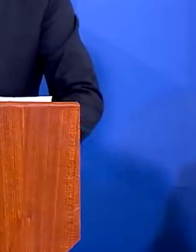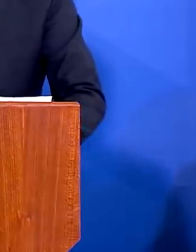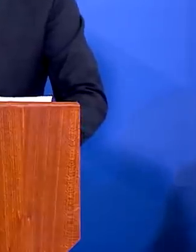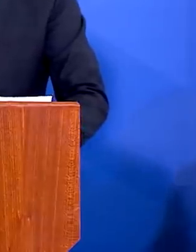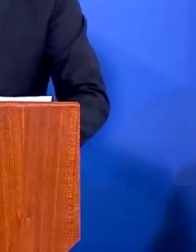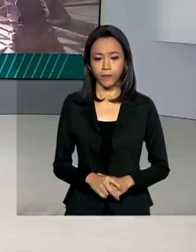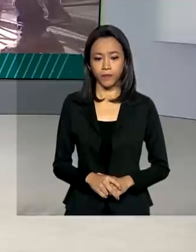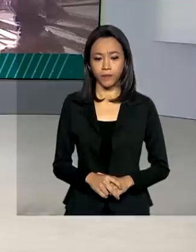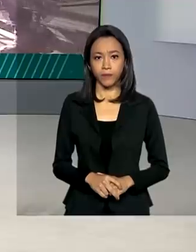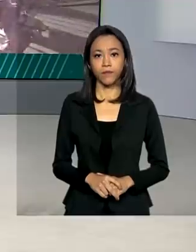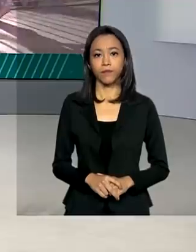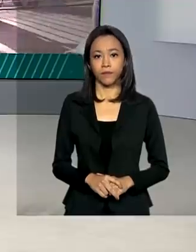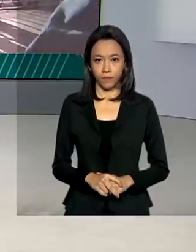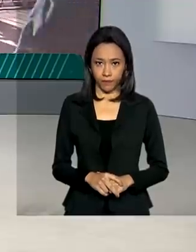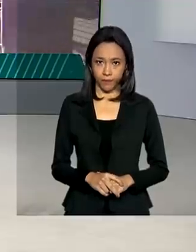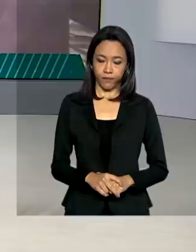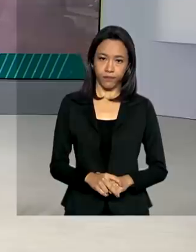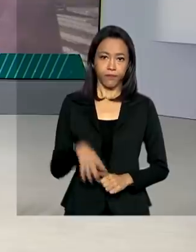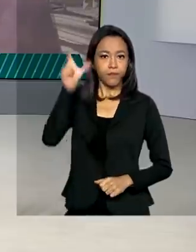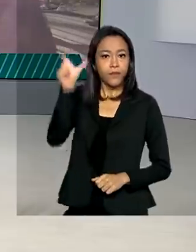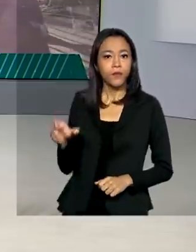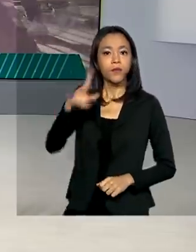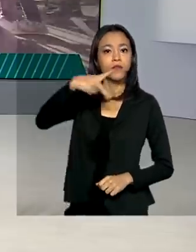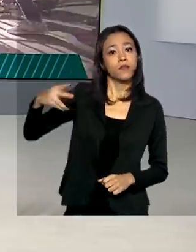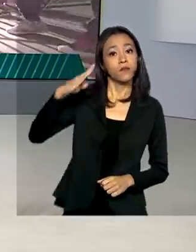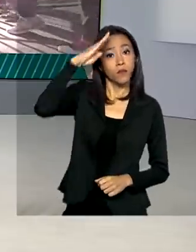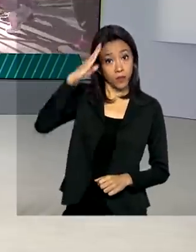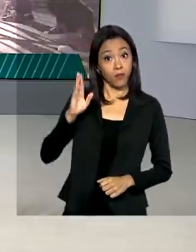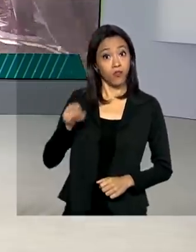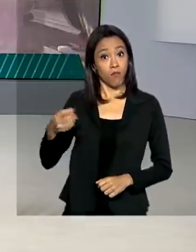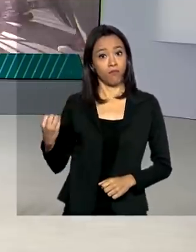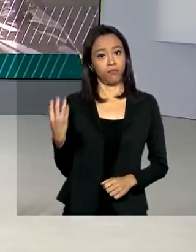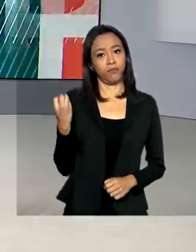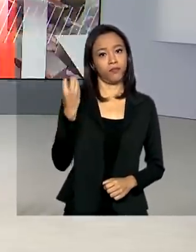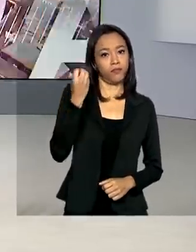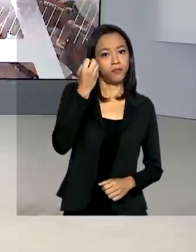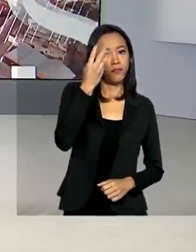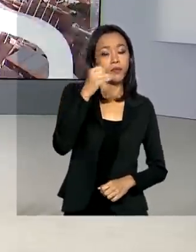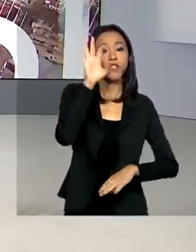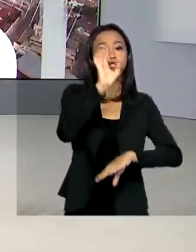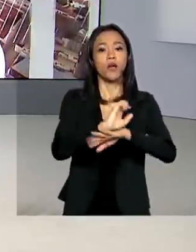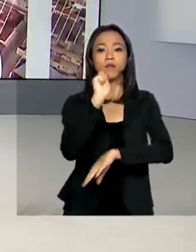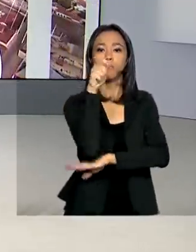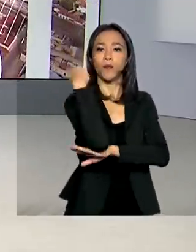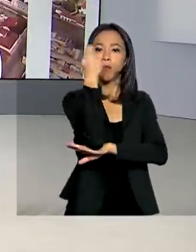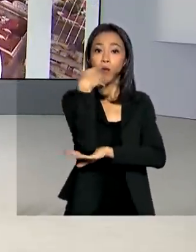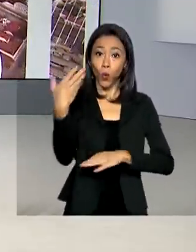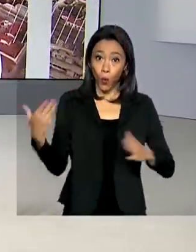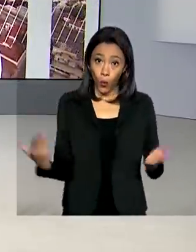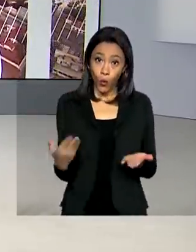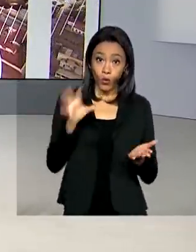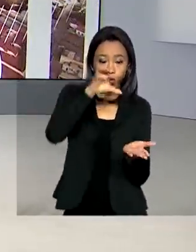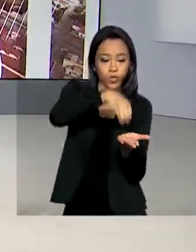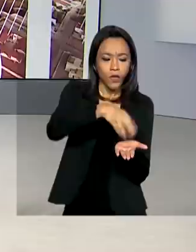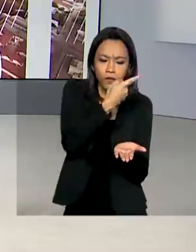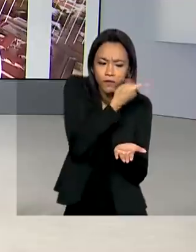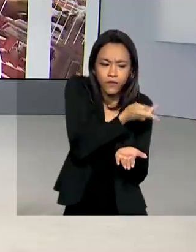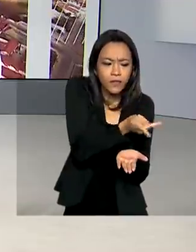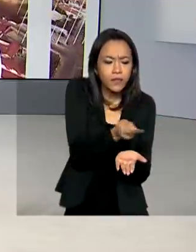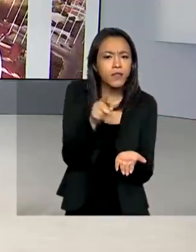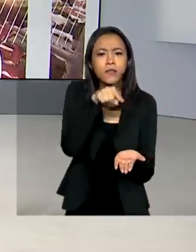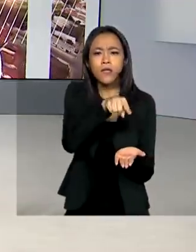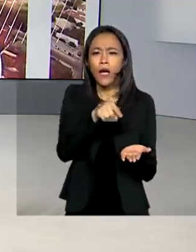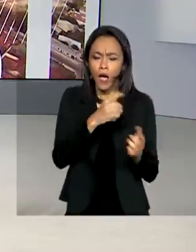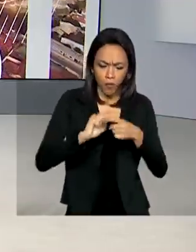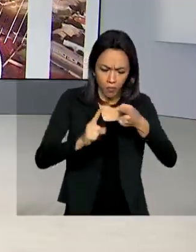Brasil. E o presidente Jair Bolsonaro está a caminho de Porto Alegre, onde vai visitar hoje o Centro de Operações de Combate à Covid